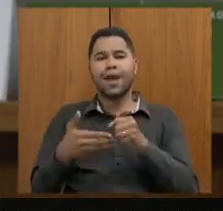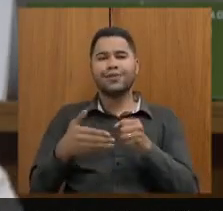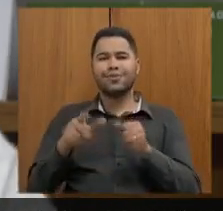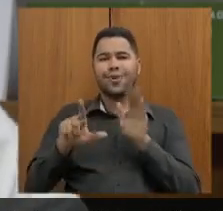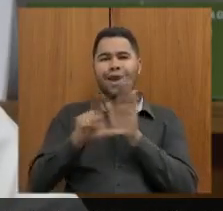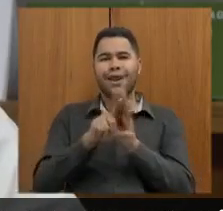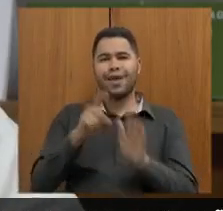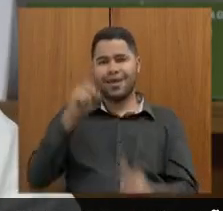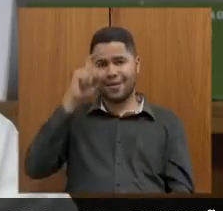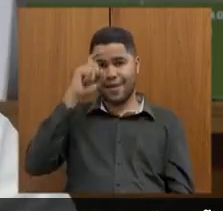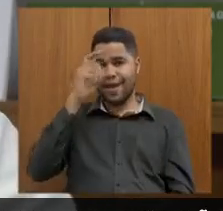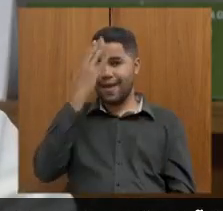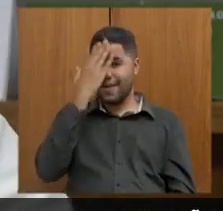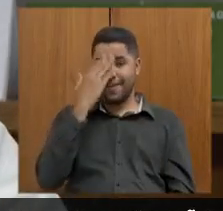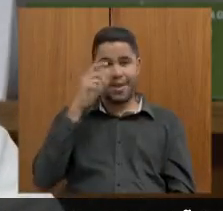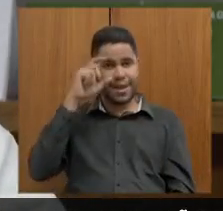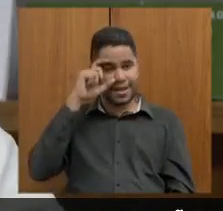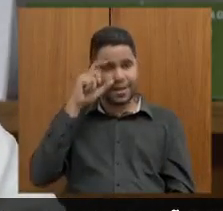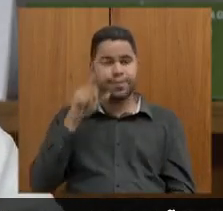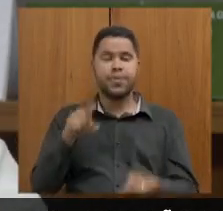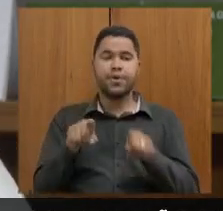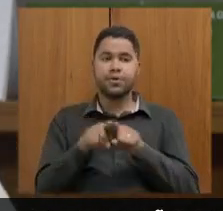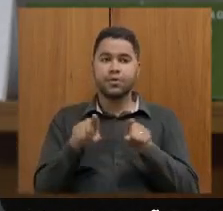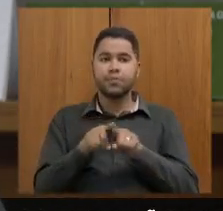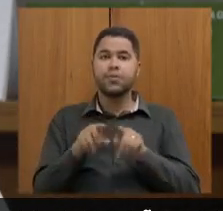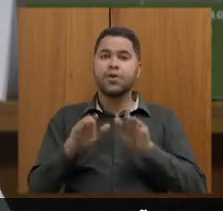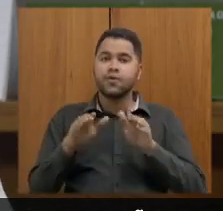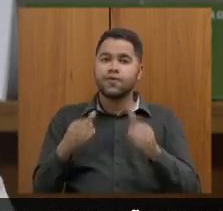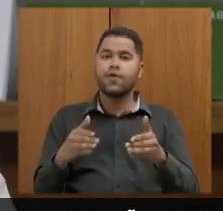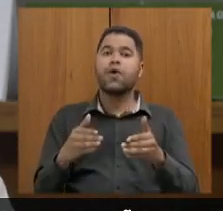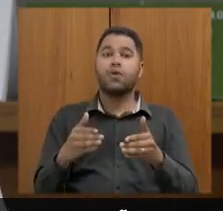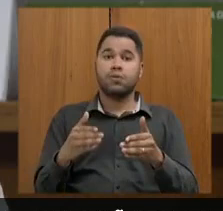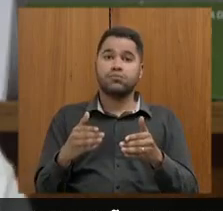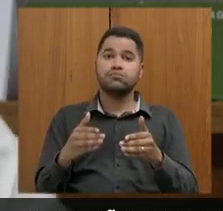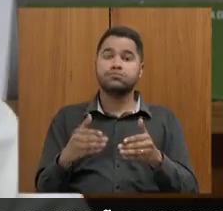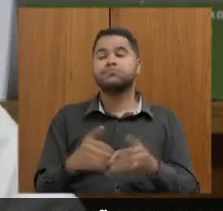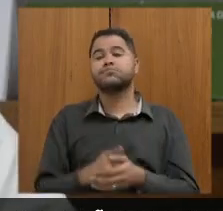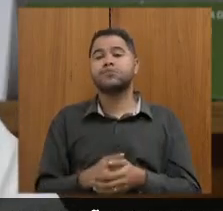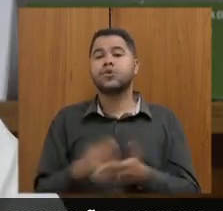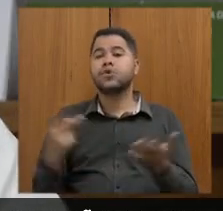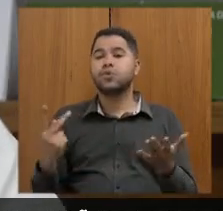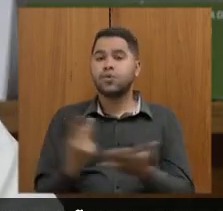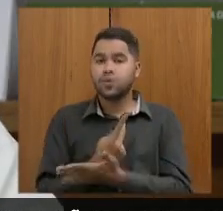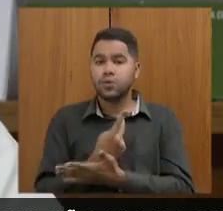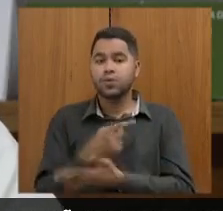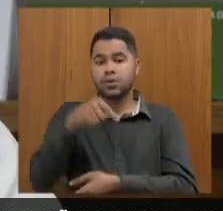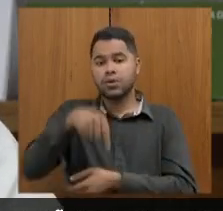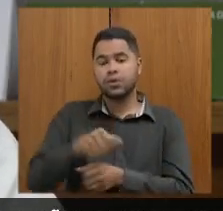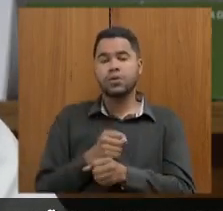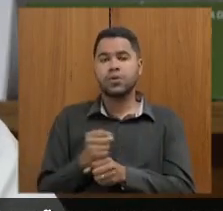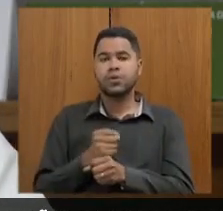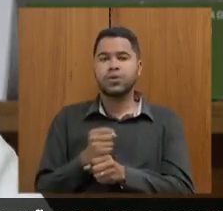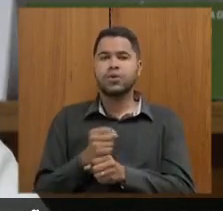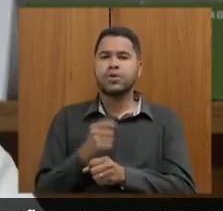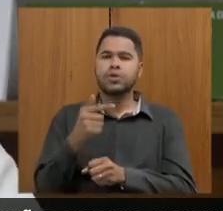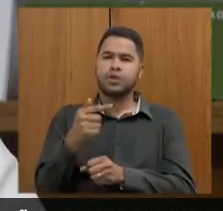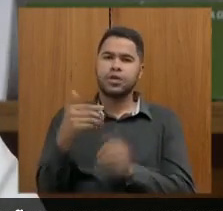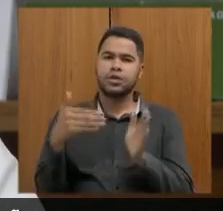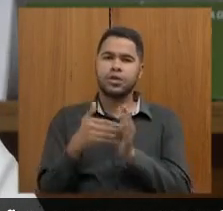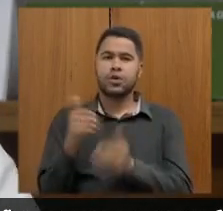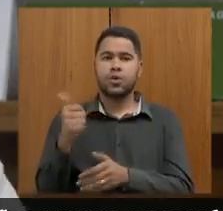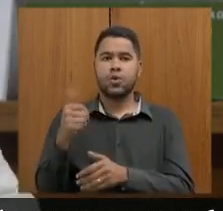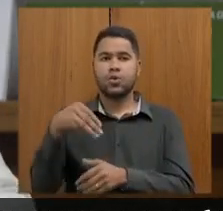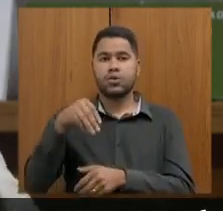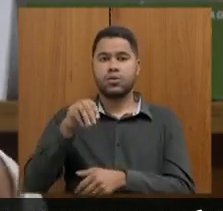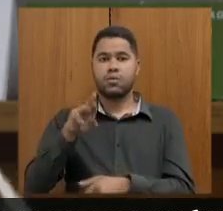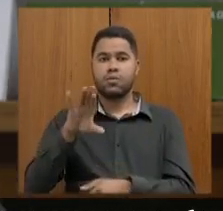gente tem uma semana dirigida diretamente a atenção a esse tema ocorreu esse ano entre 7 e 11 de março